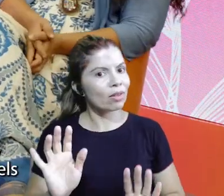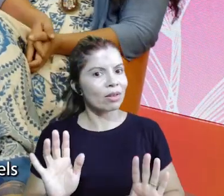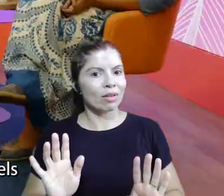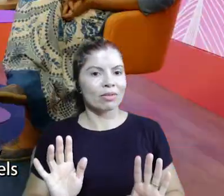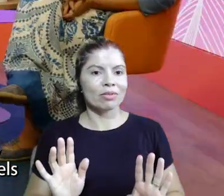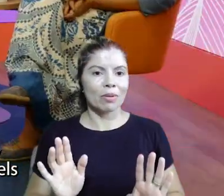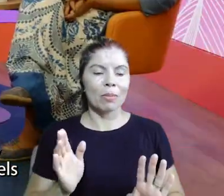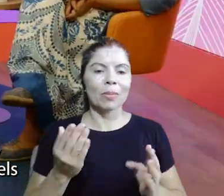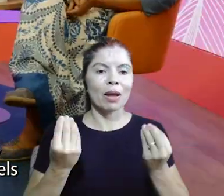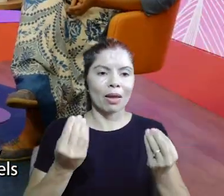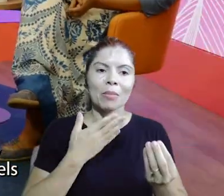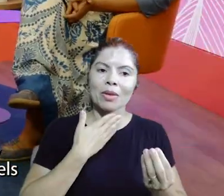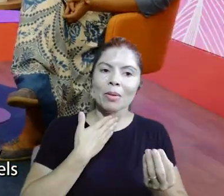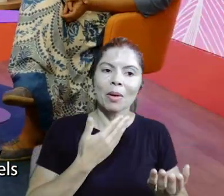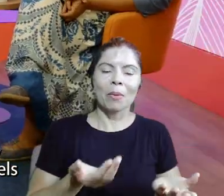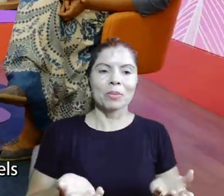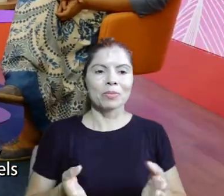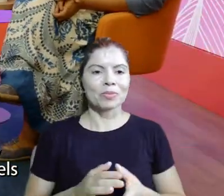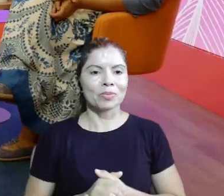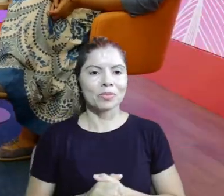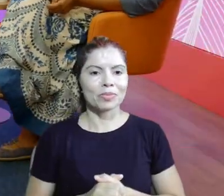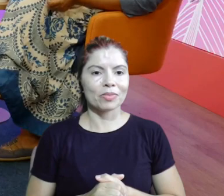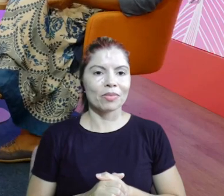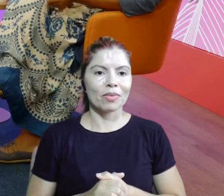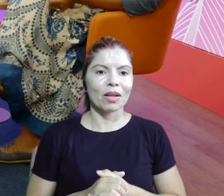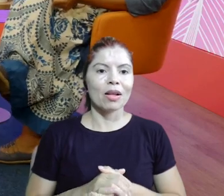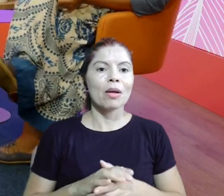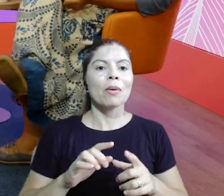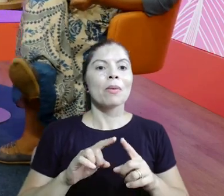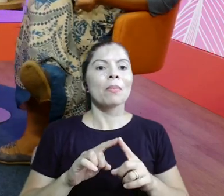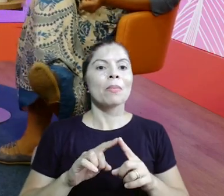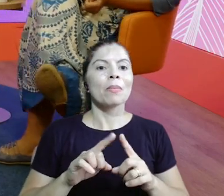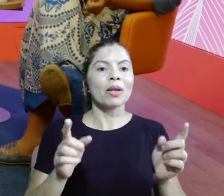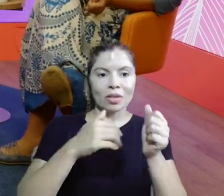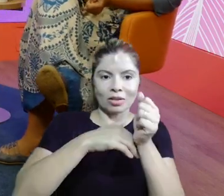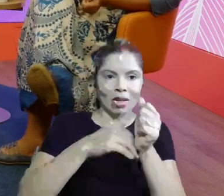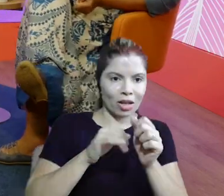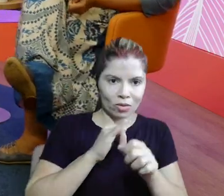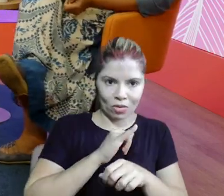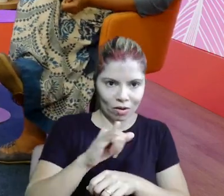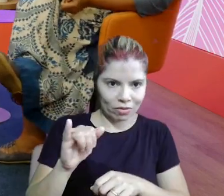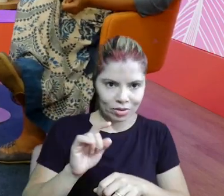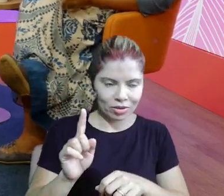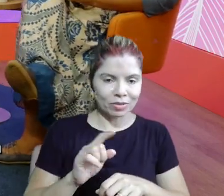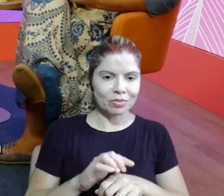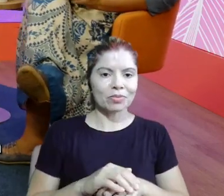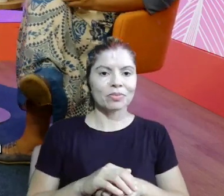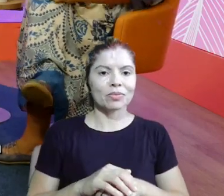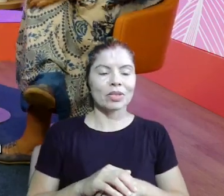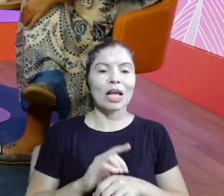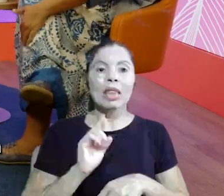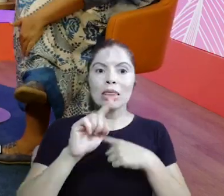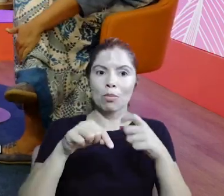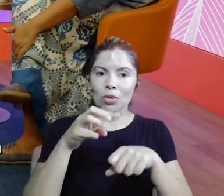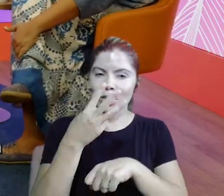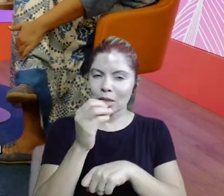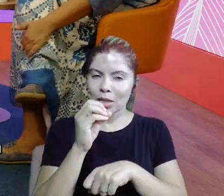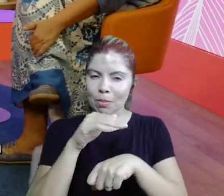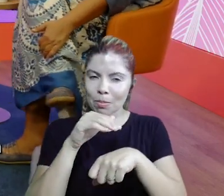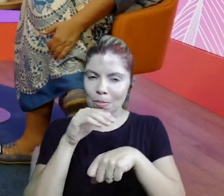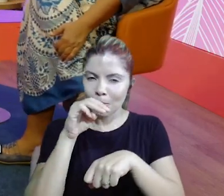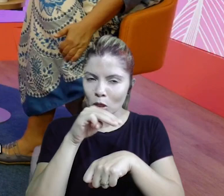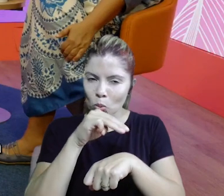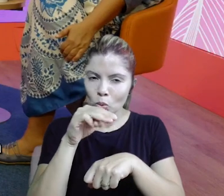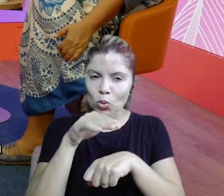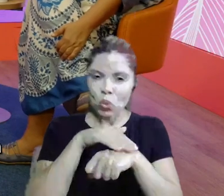Tem uma internet. A chega lá, gente já sabe que você já não vai fazer reels nenhum, A não passa a cena. Não vou divulgar nada. Não, tem reels. Só depois de